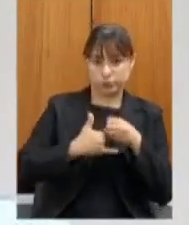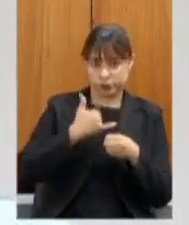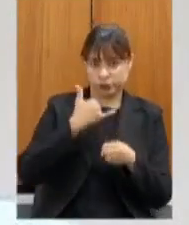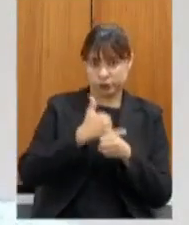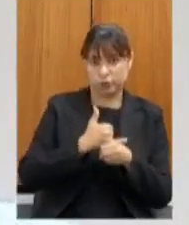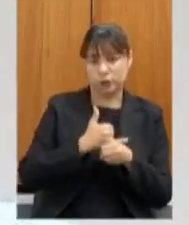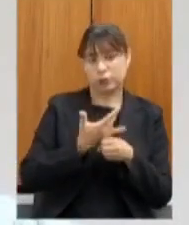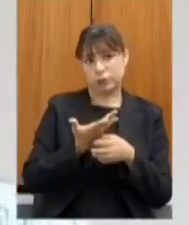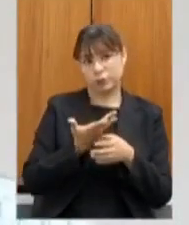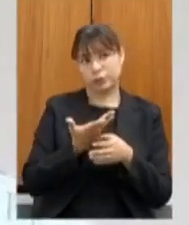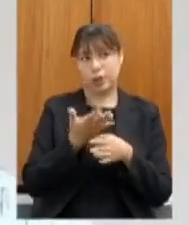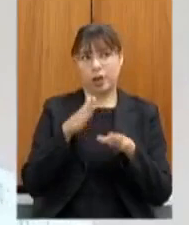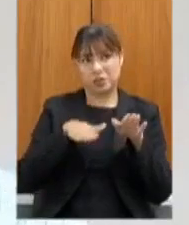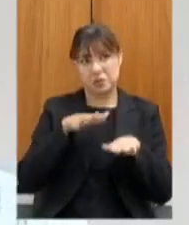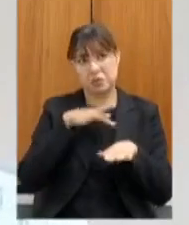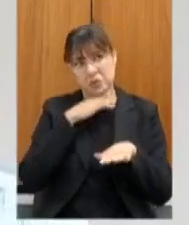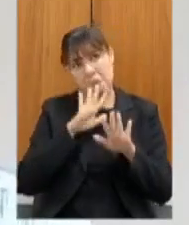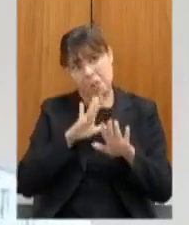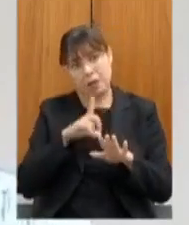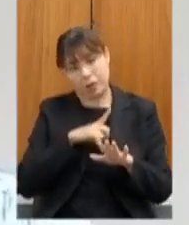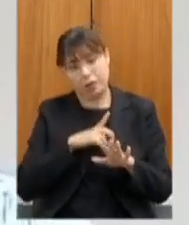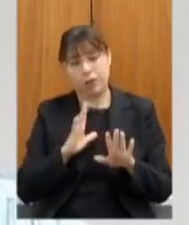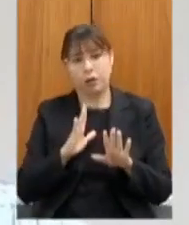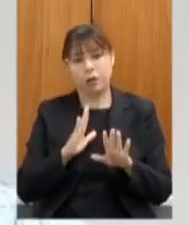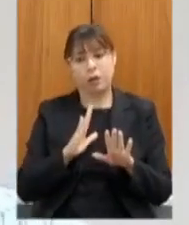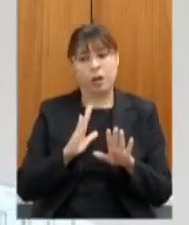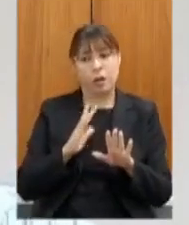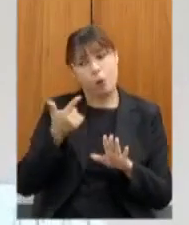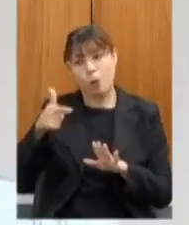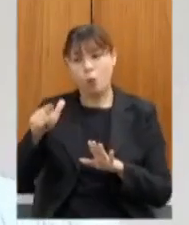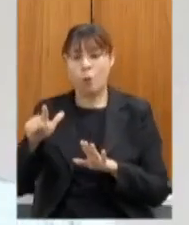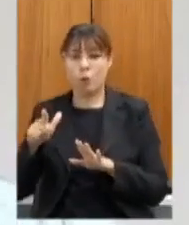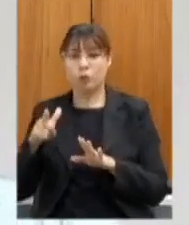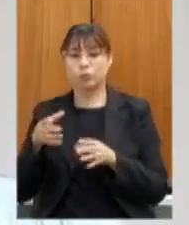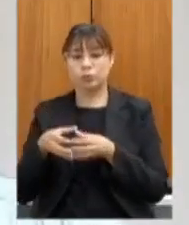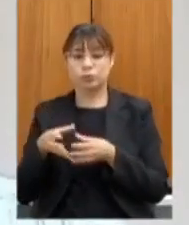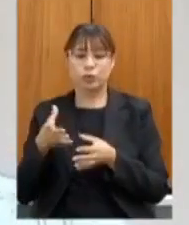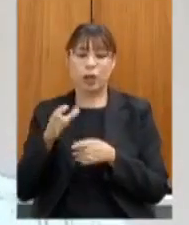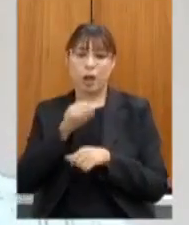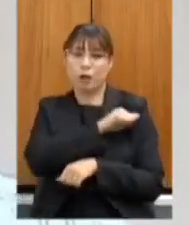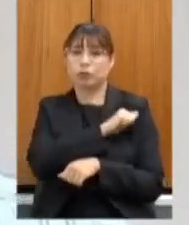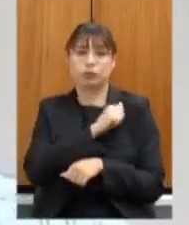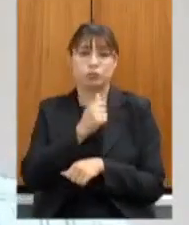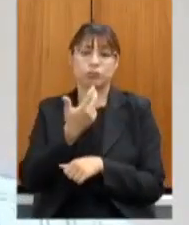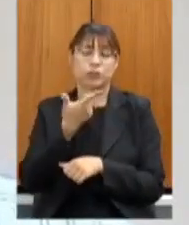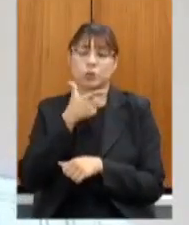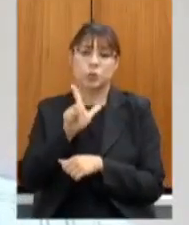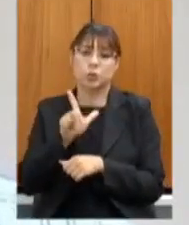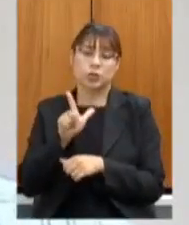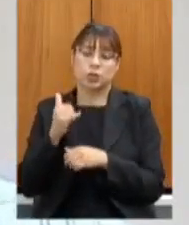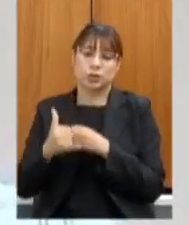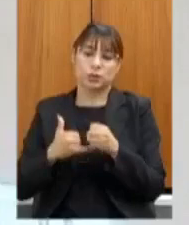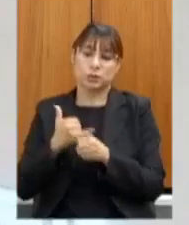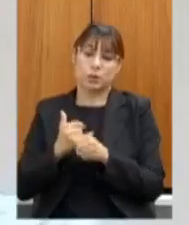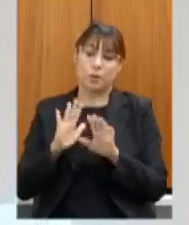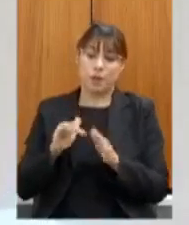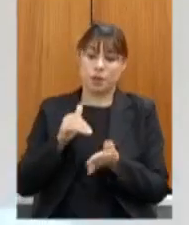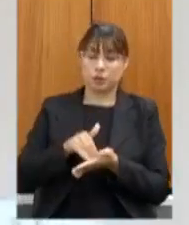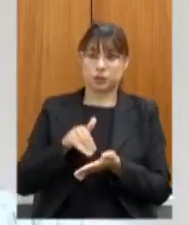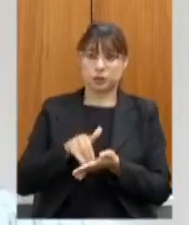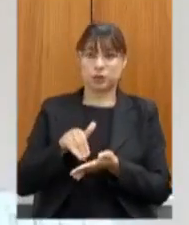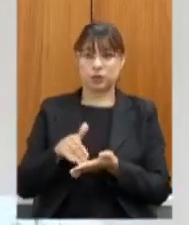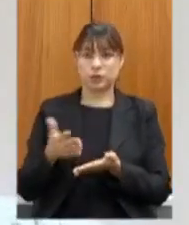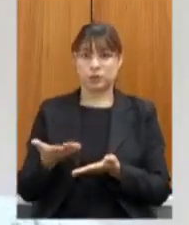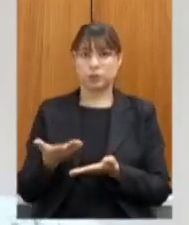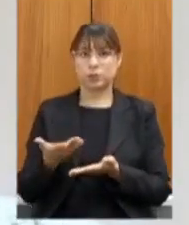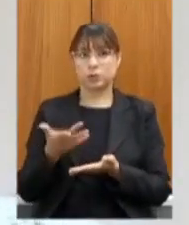que de forma precária e outra não e a secretaria está dizendo que ela atingiu a